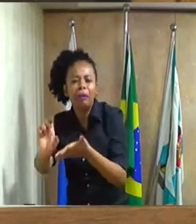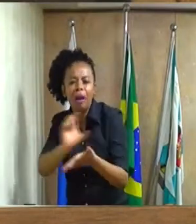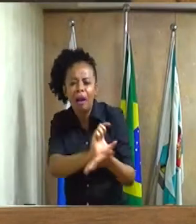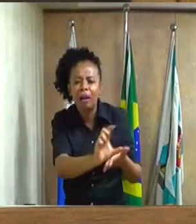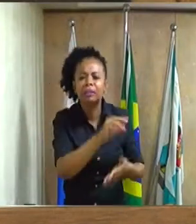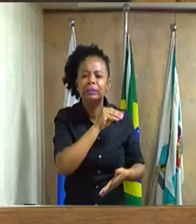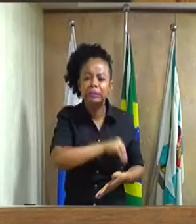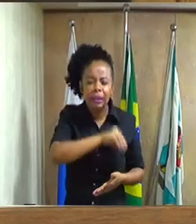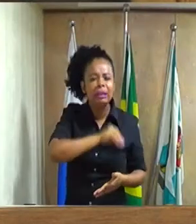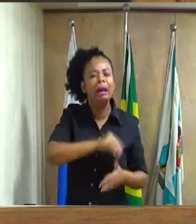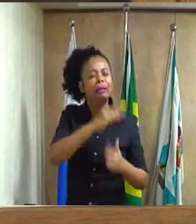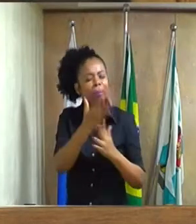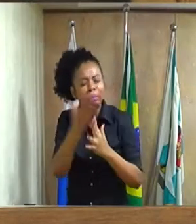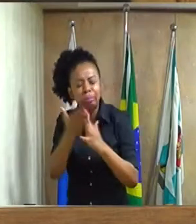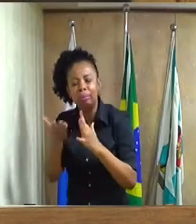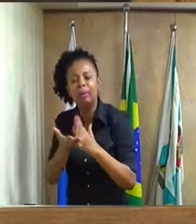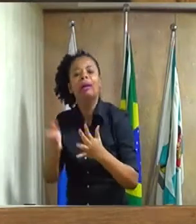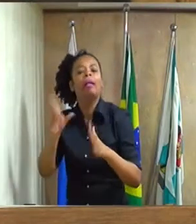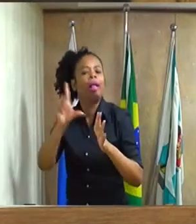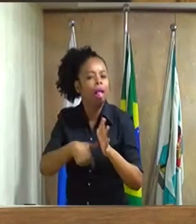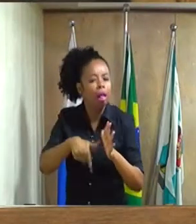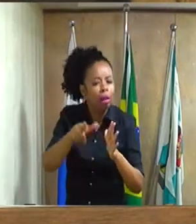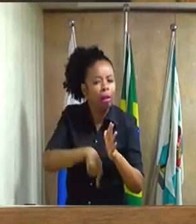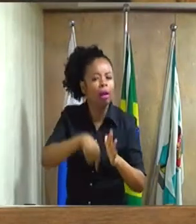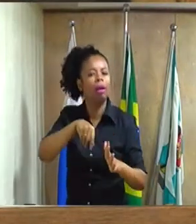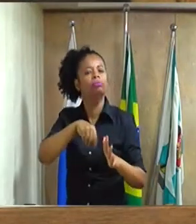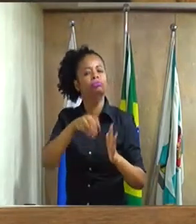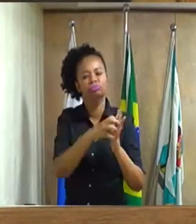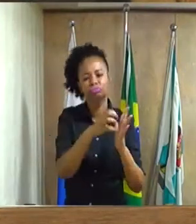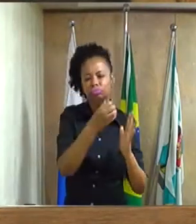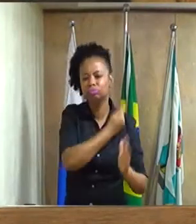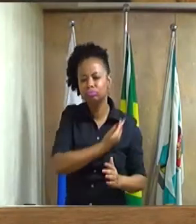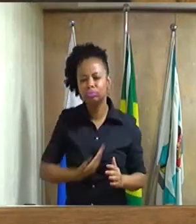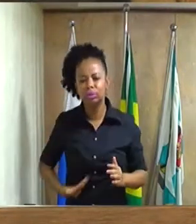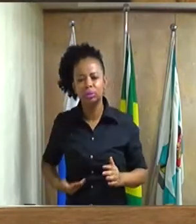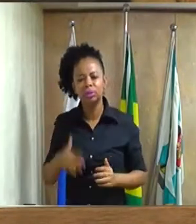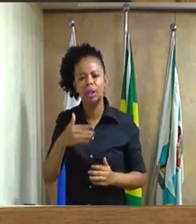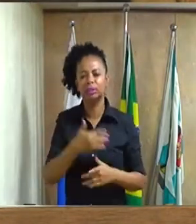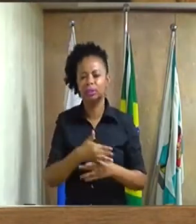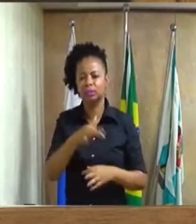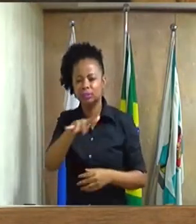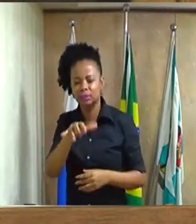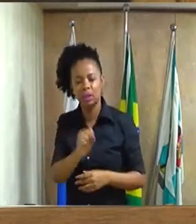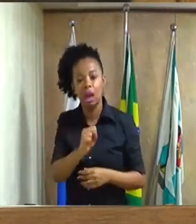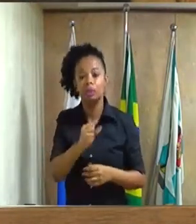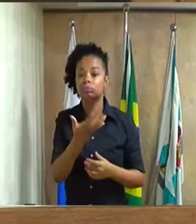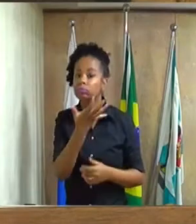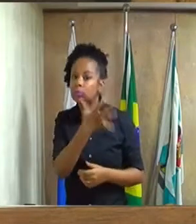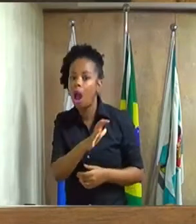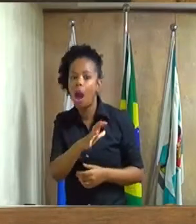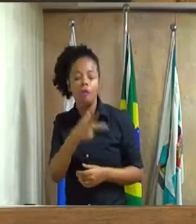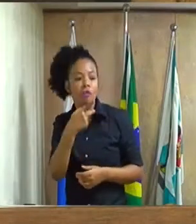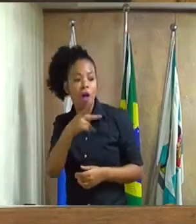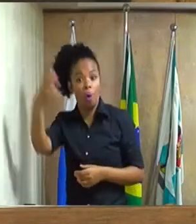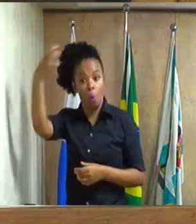salários atrasados dos servidores dessa cidade. Não quero aqui colocar culpa